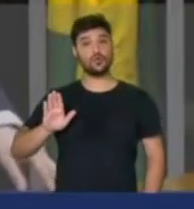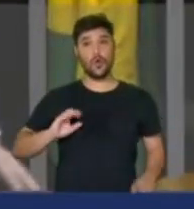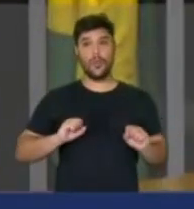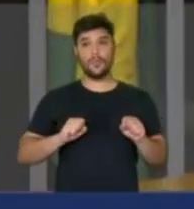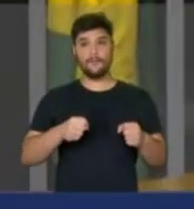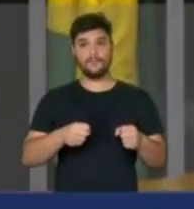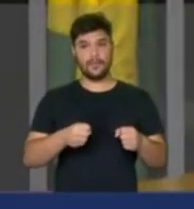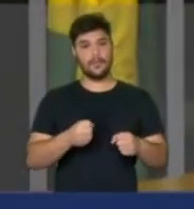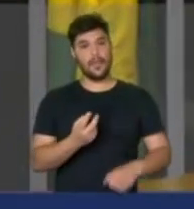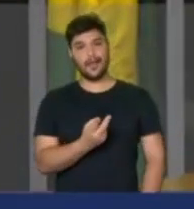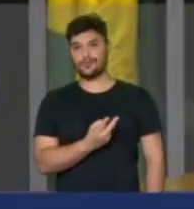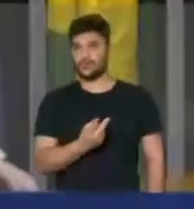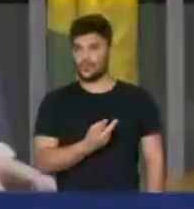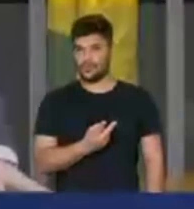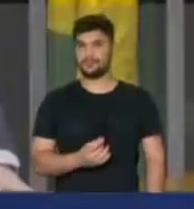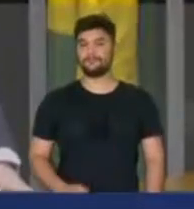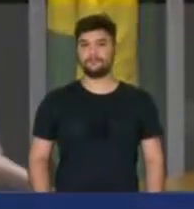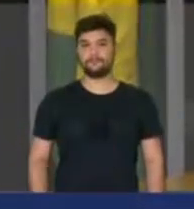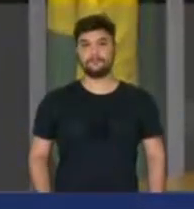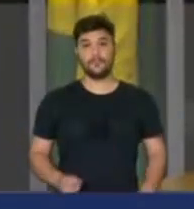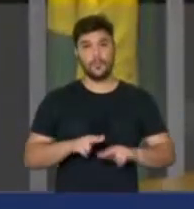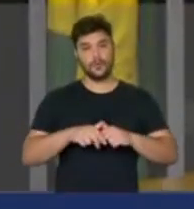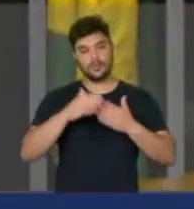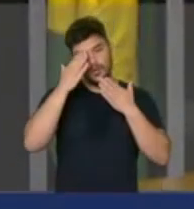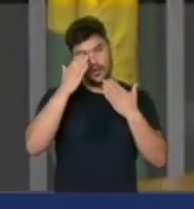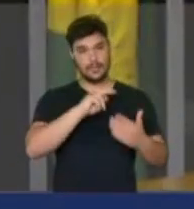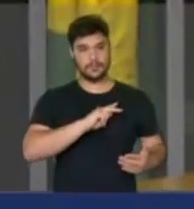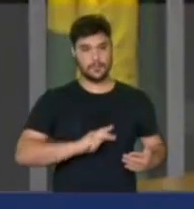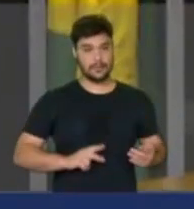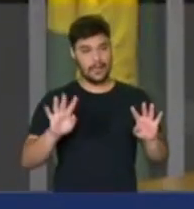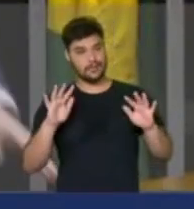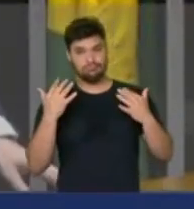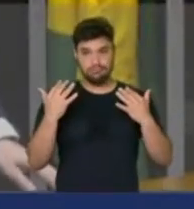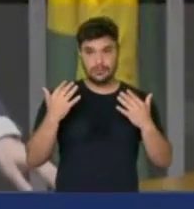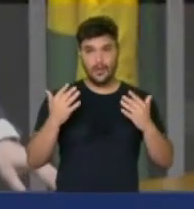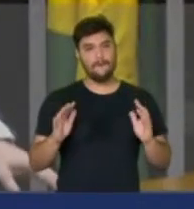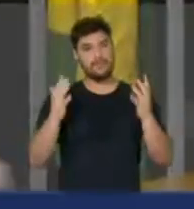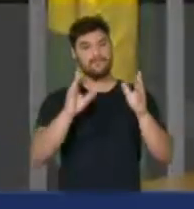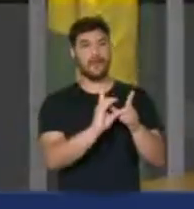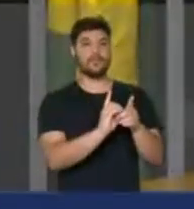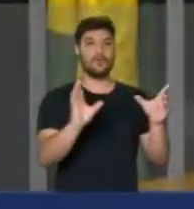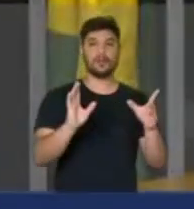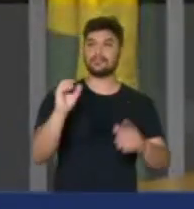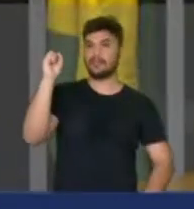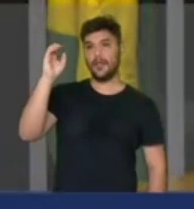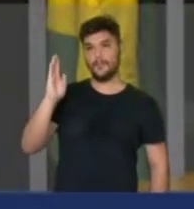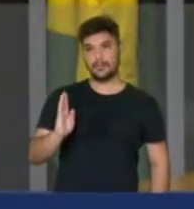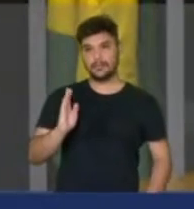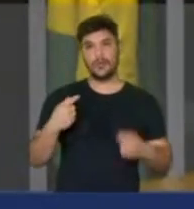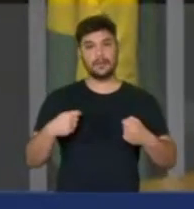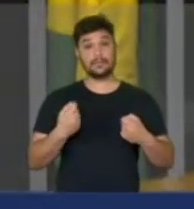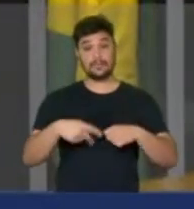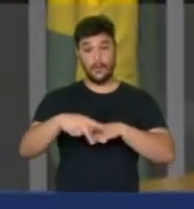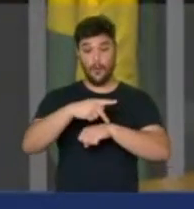ao cargo em que ocupa. Agradeço muito, senhor presidente, a atenção de todos. Viva a democracia e viva o Brasil. Precisamos de um Estado de Direito